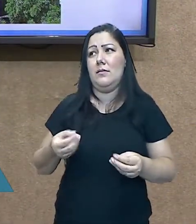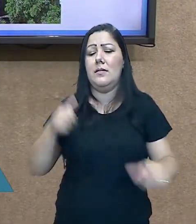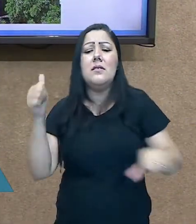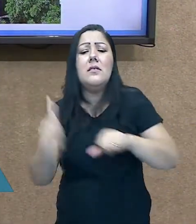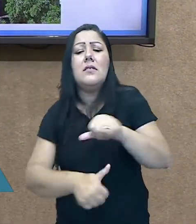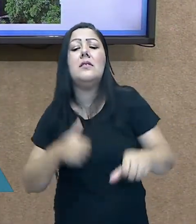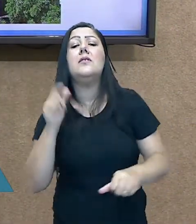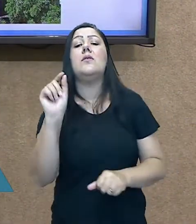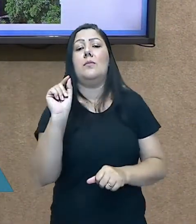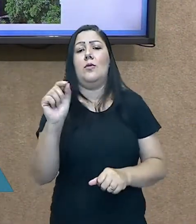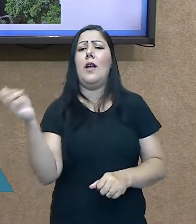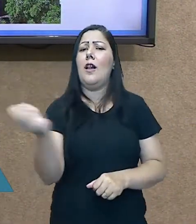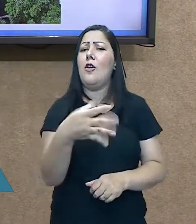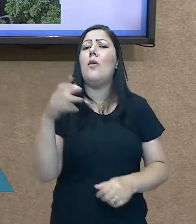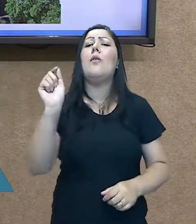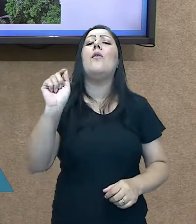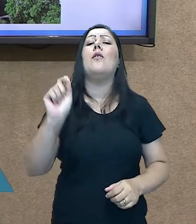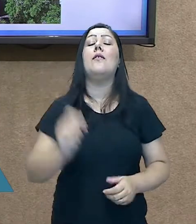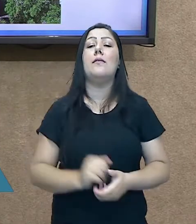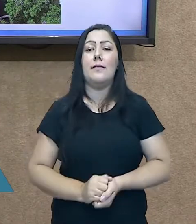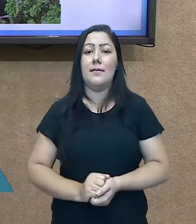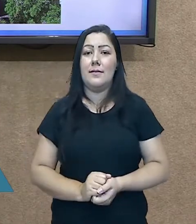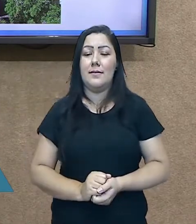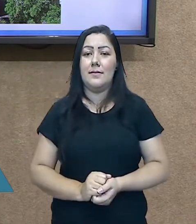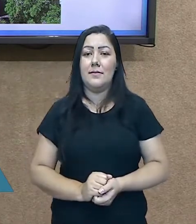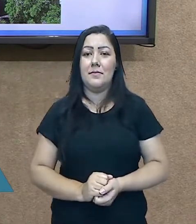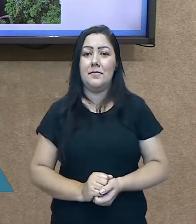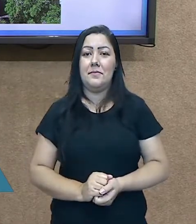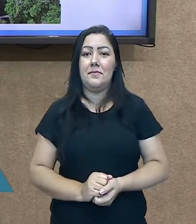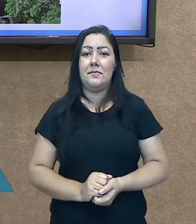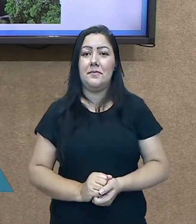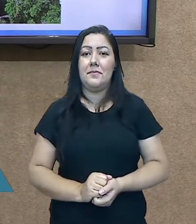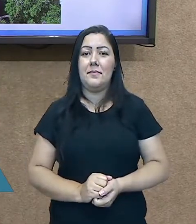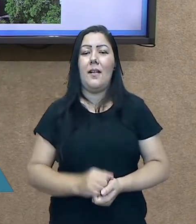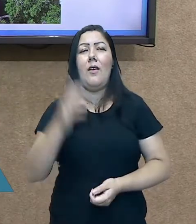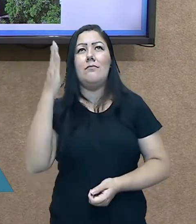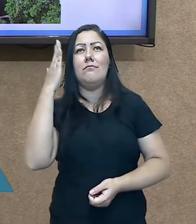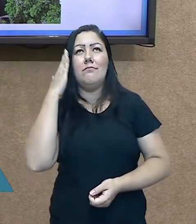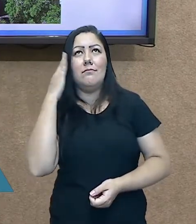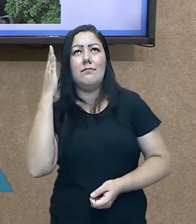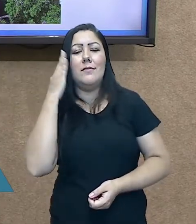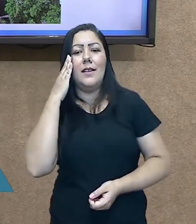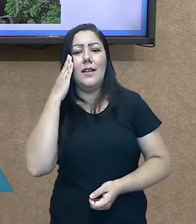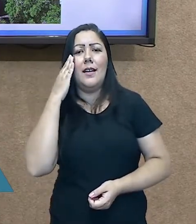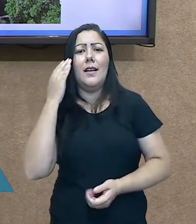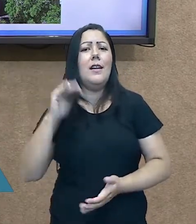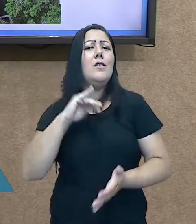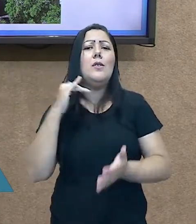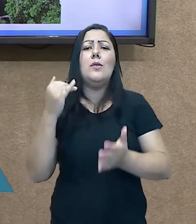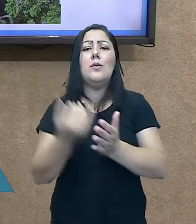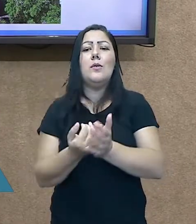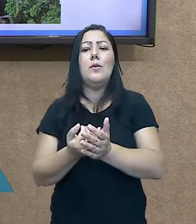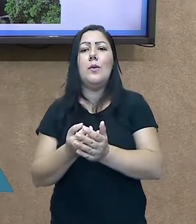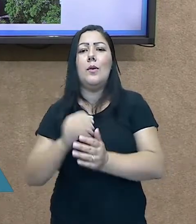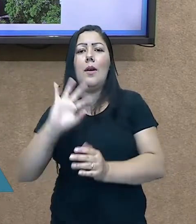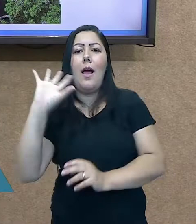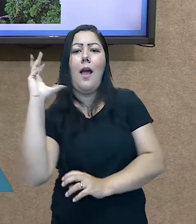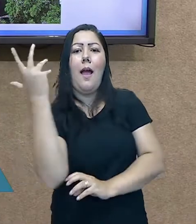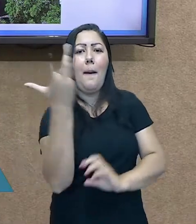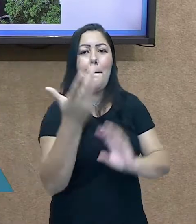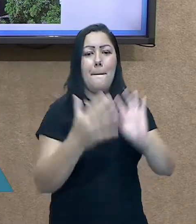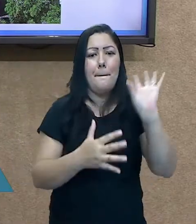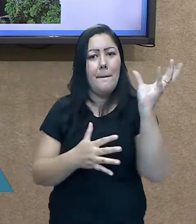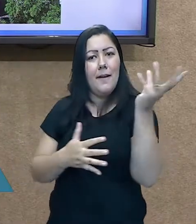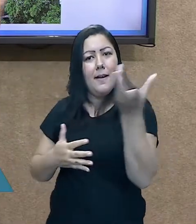Para você entender que toda a paisagem, ela pode se transformar